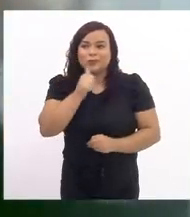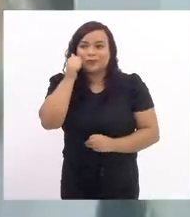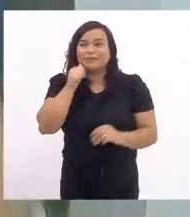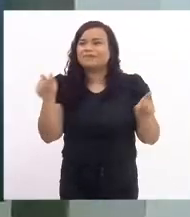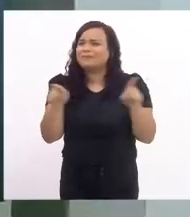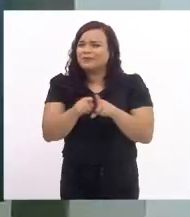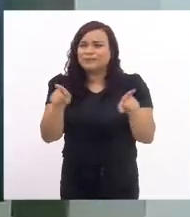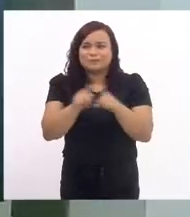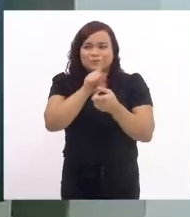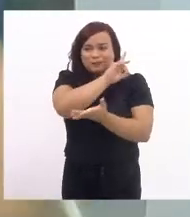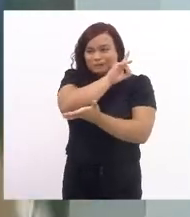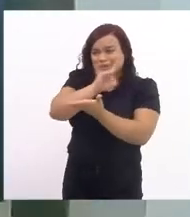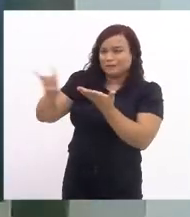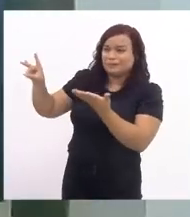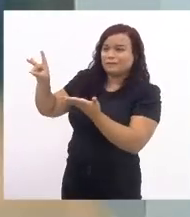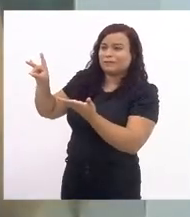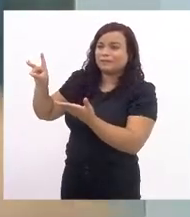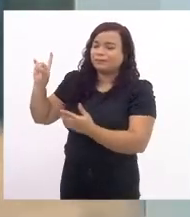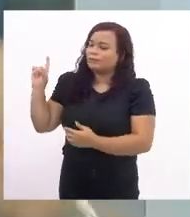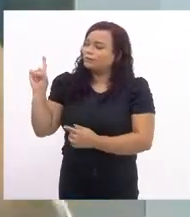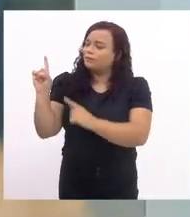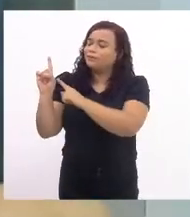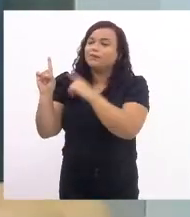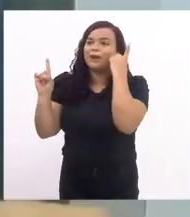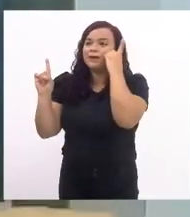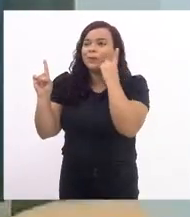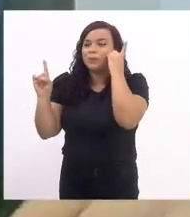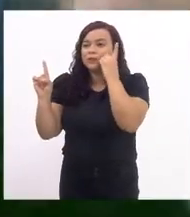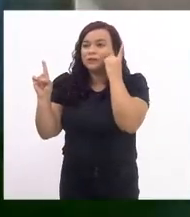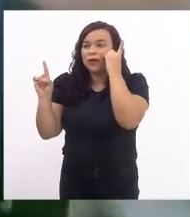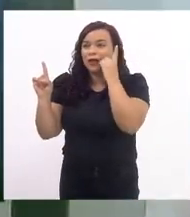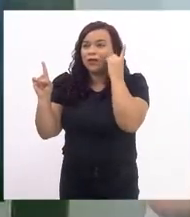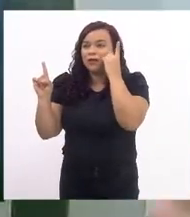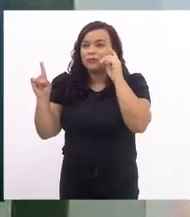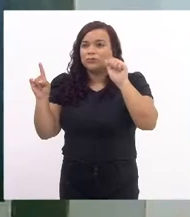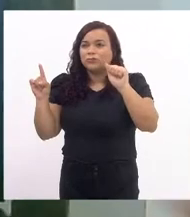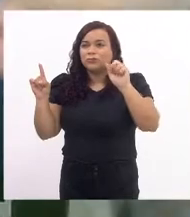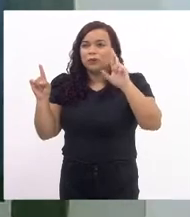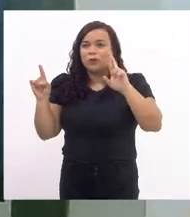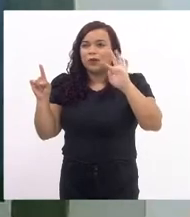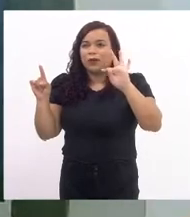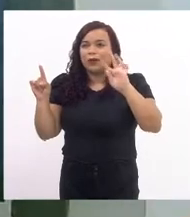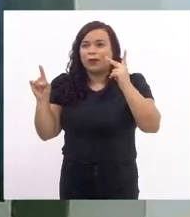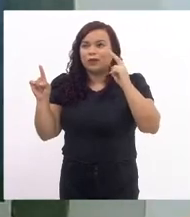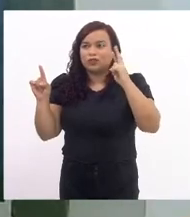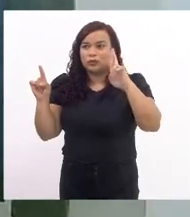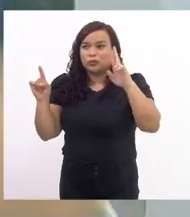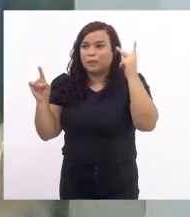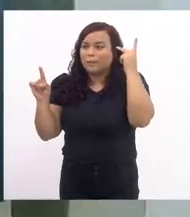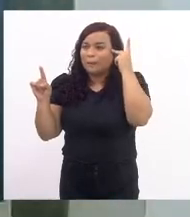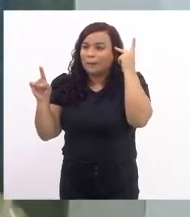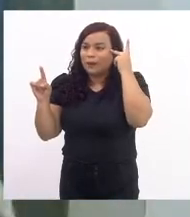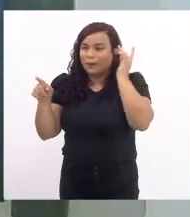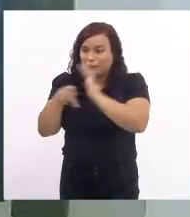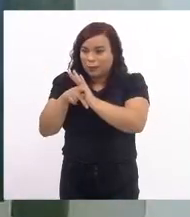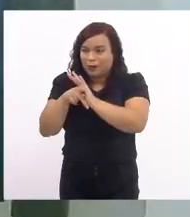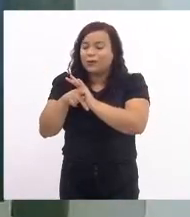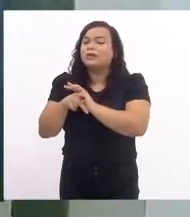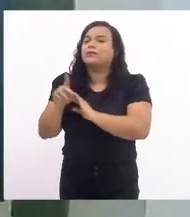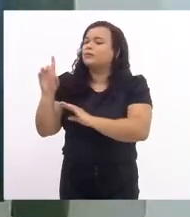imediato à fala do deputado estadual Arthur Duval, de São Paulo, que não